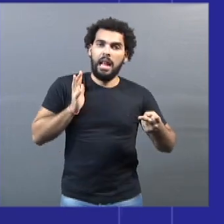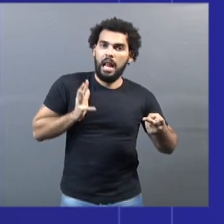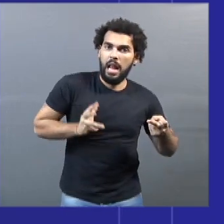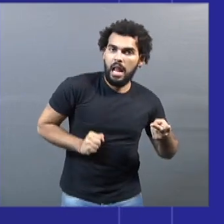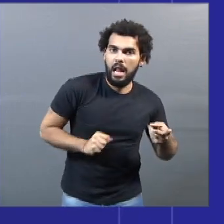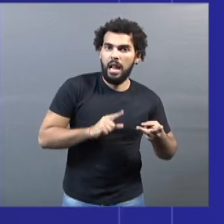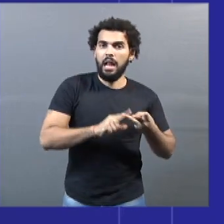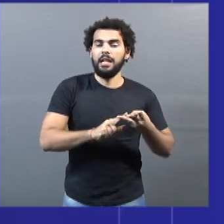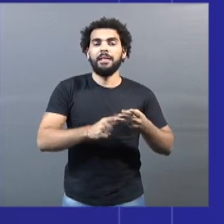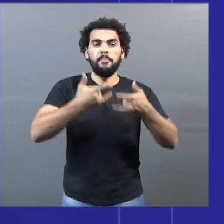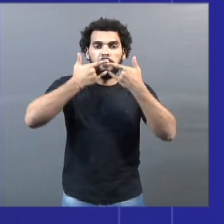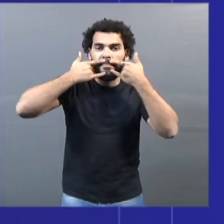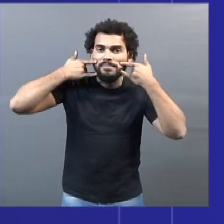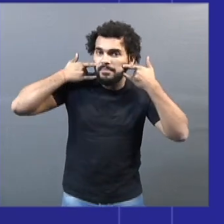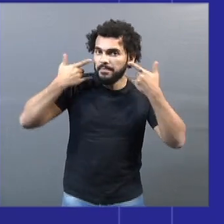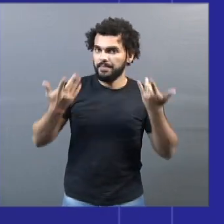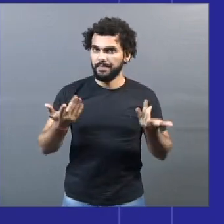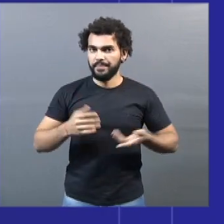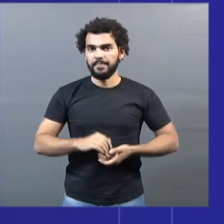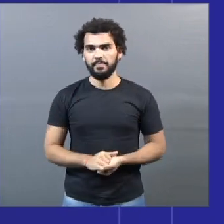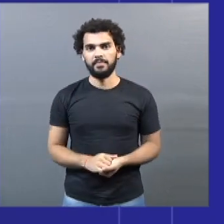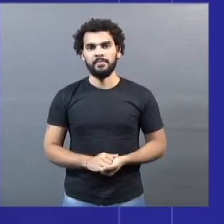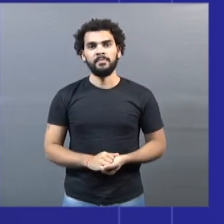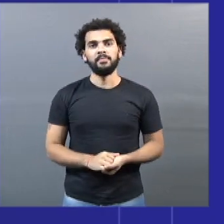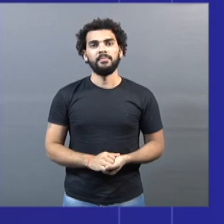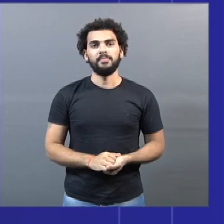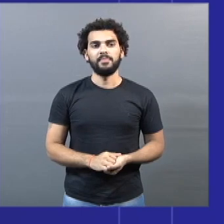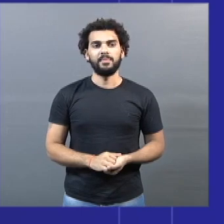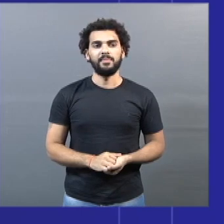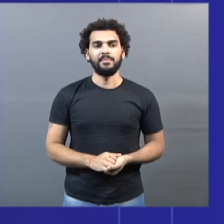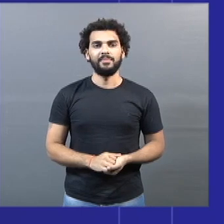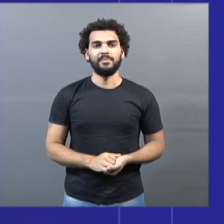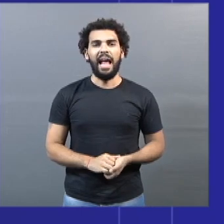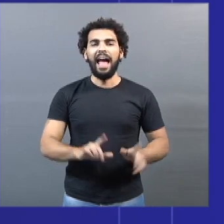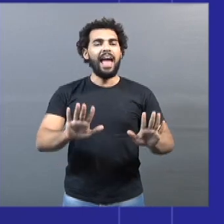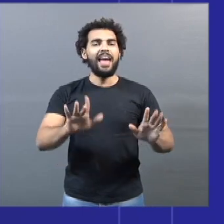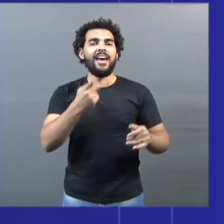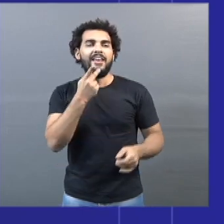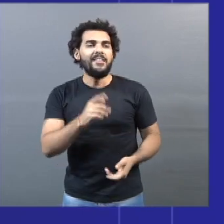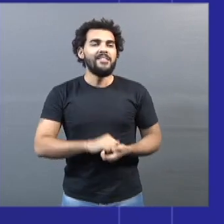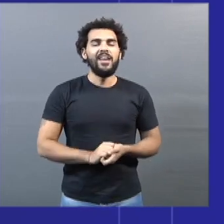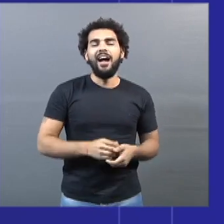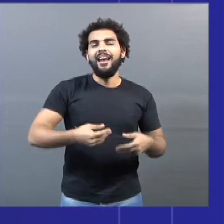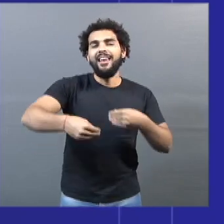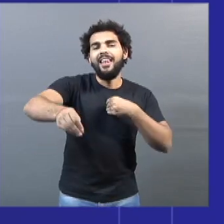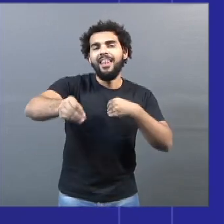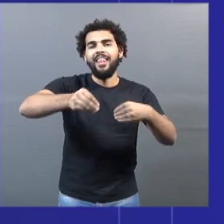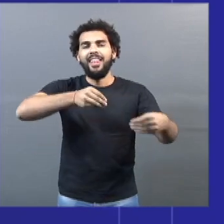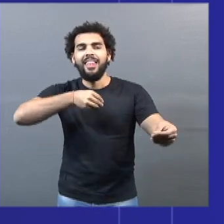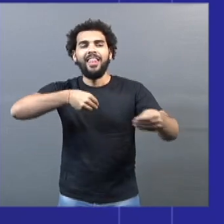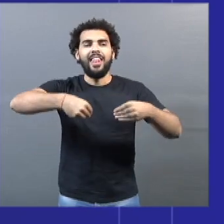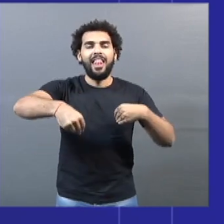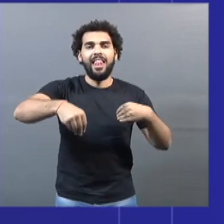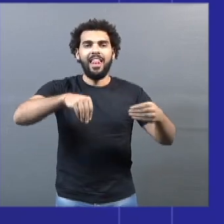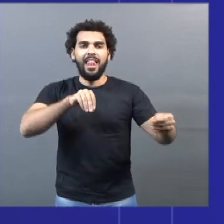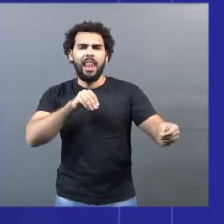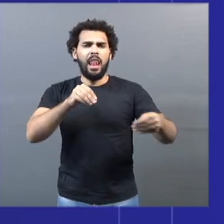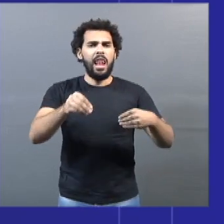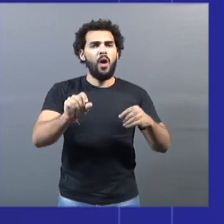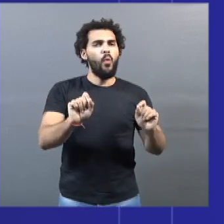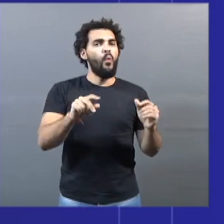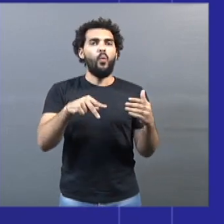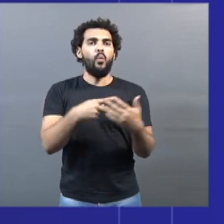e uso das máscaras. O preço por flexibilizar o isolamento social antes da hora é muito alto.